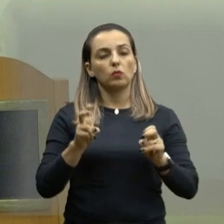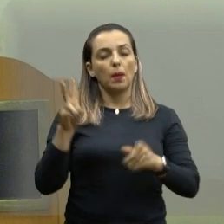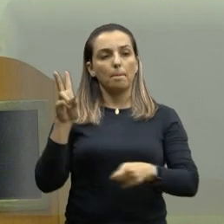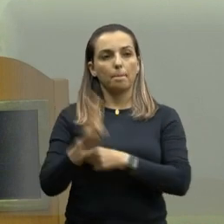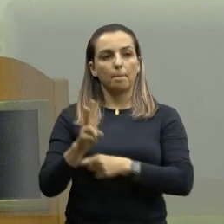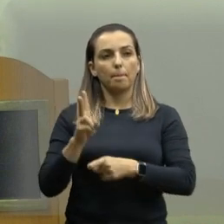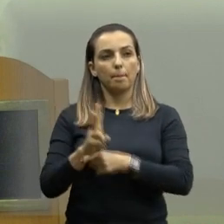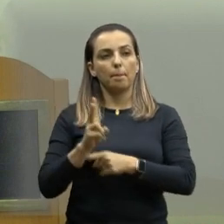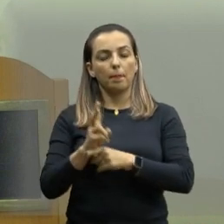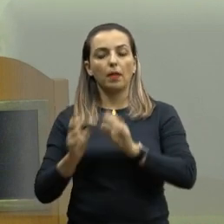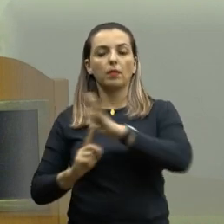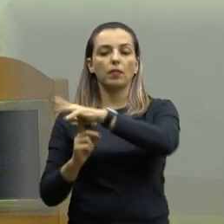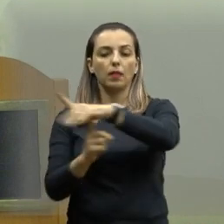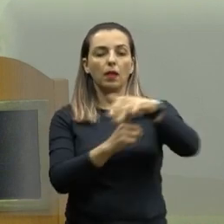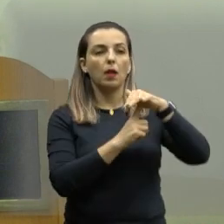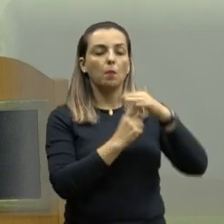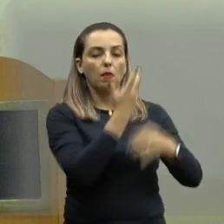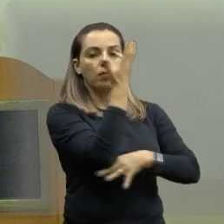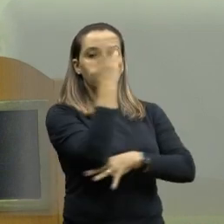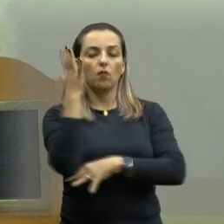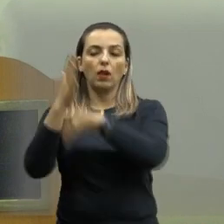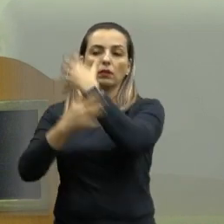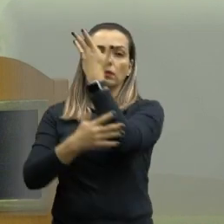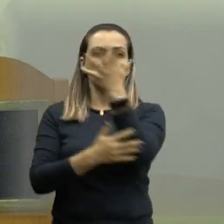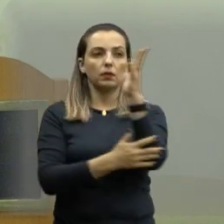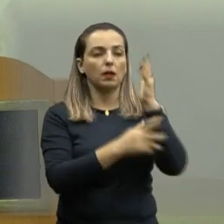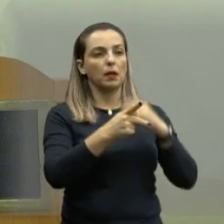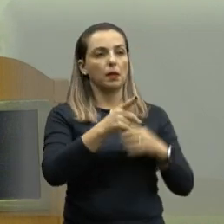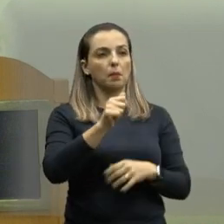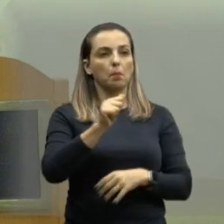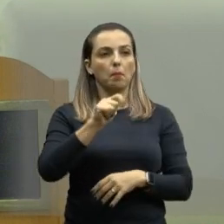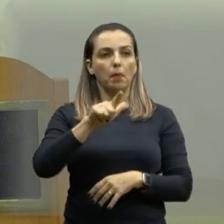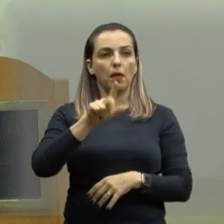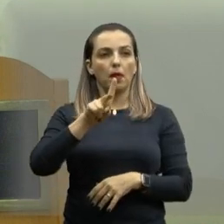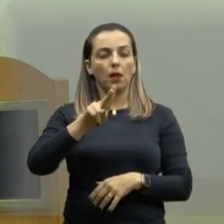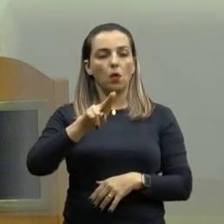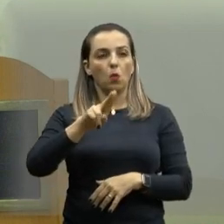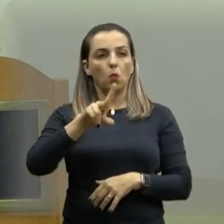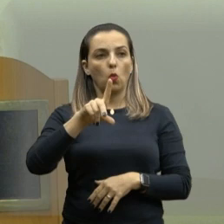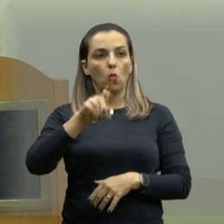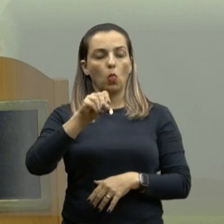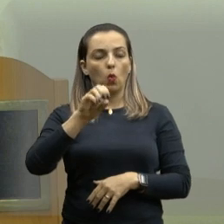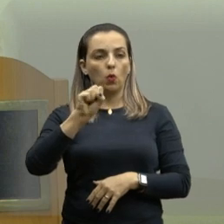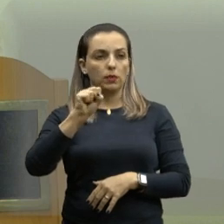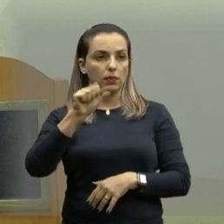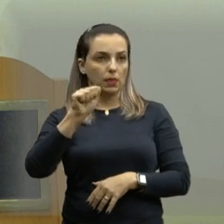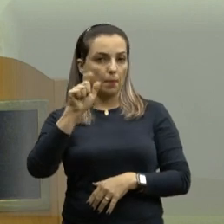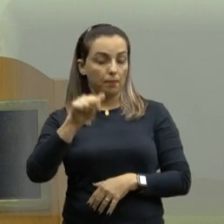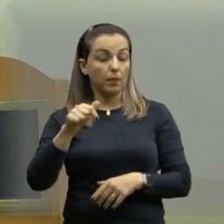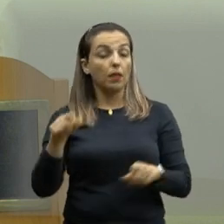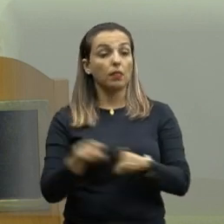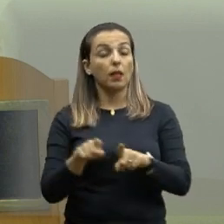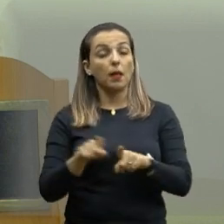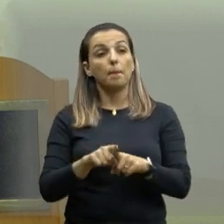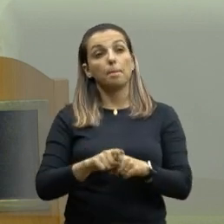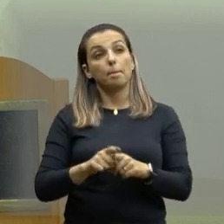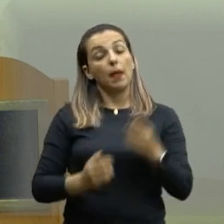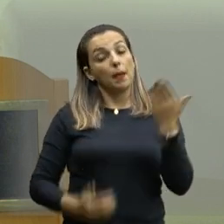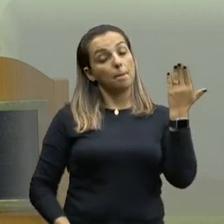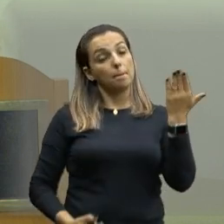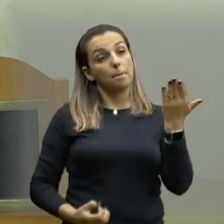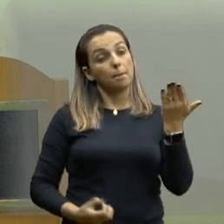patrimônio ambiental da floresta paludosa. Nós apresentamos e aprovamos a Semana Municipal de